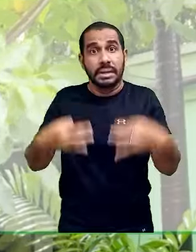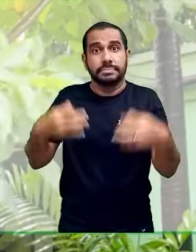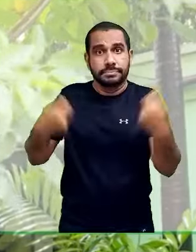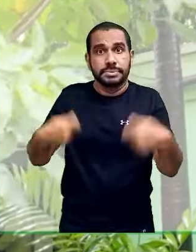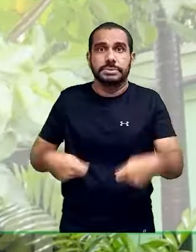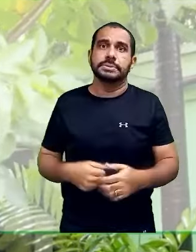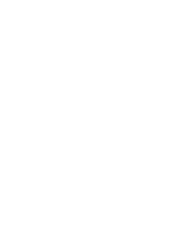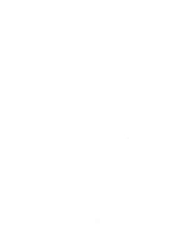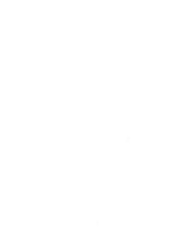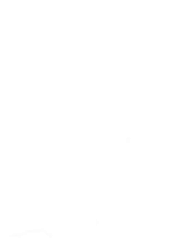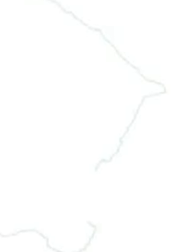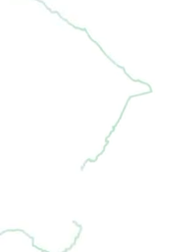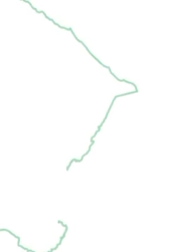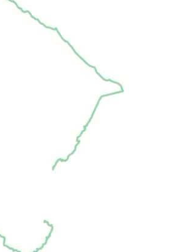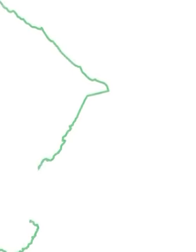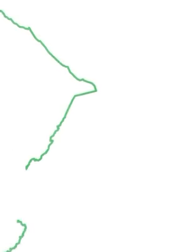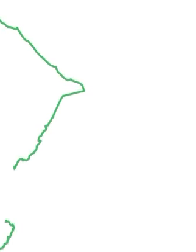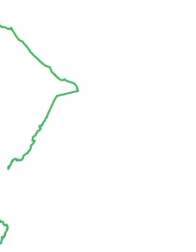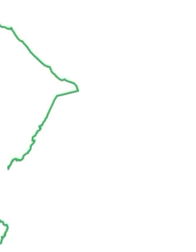médico adequado.